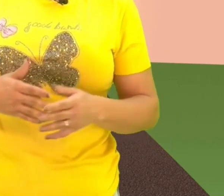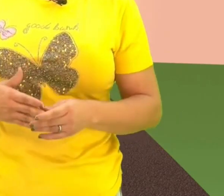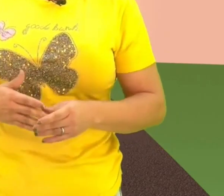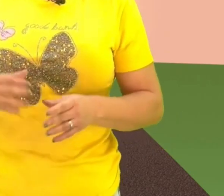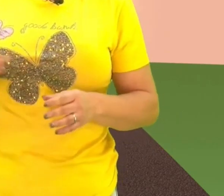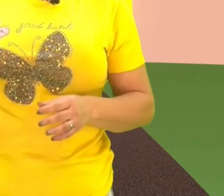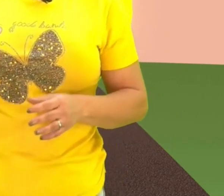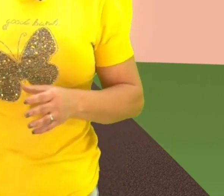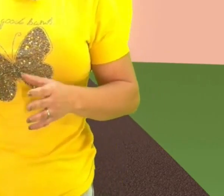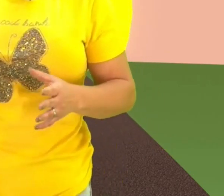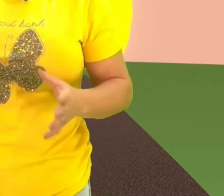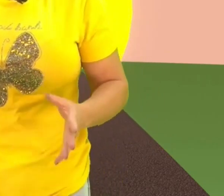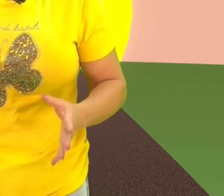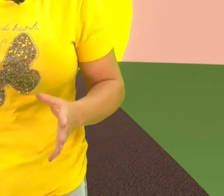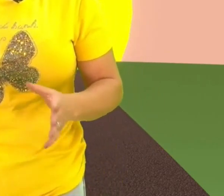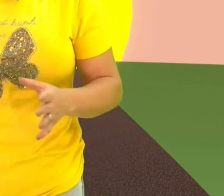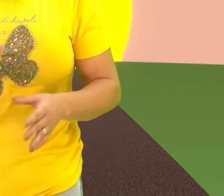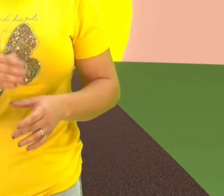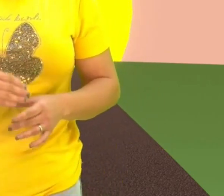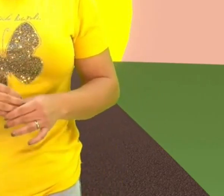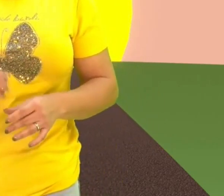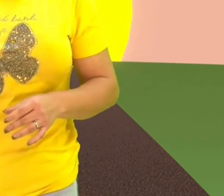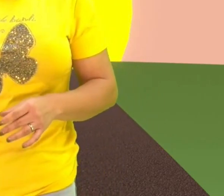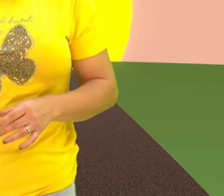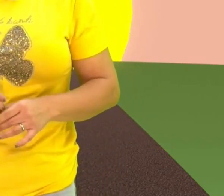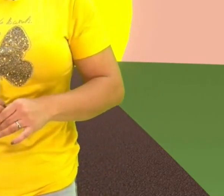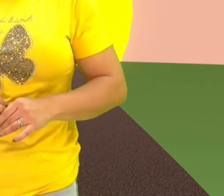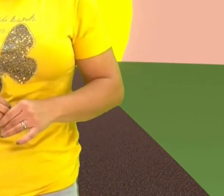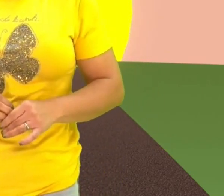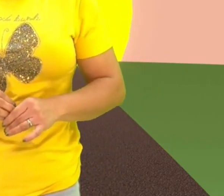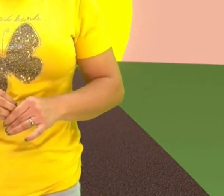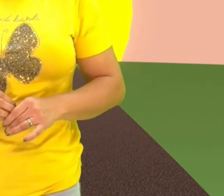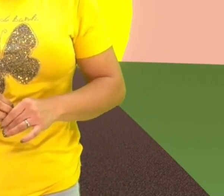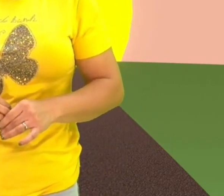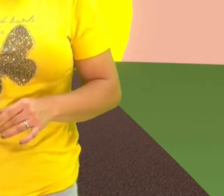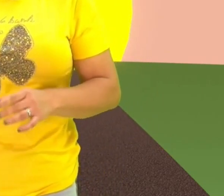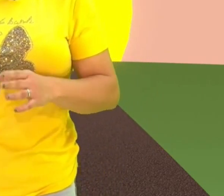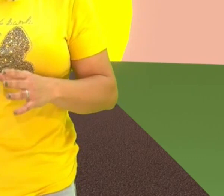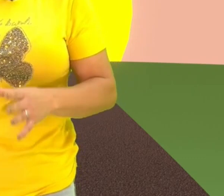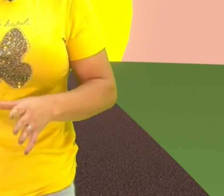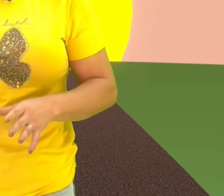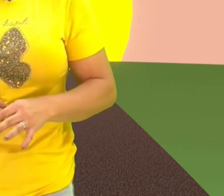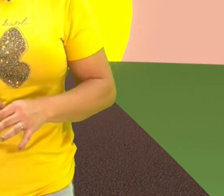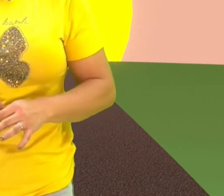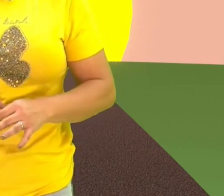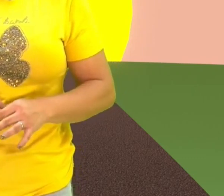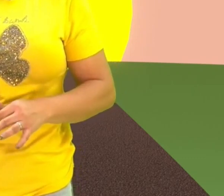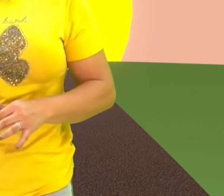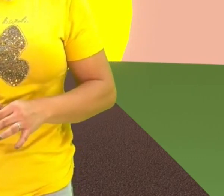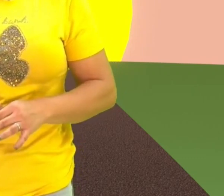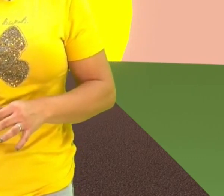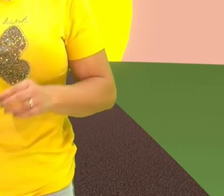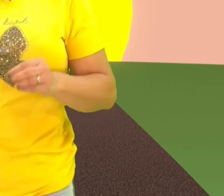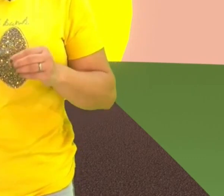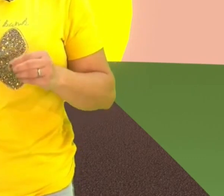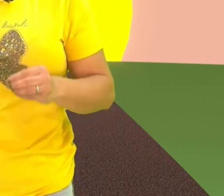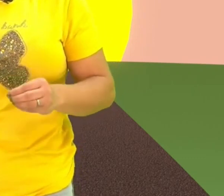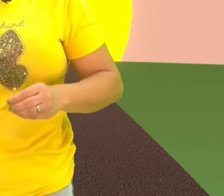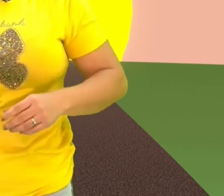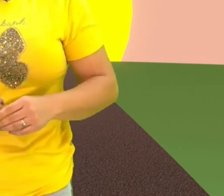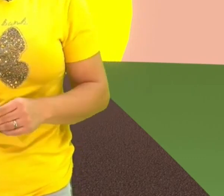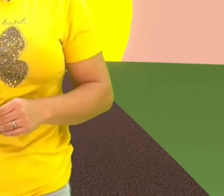negatividade dos estereótipos, existem riscos à saúde com relação aos transtornos